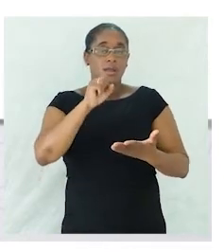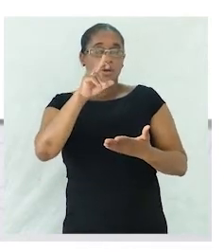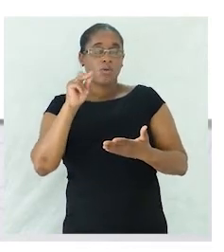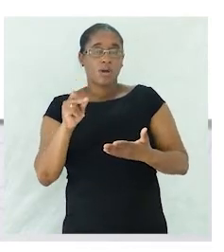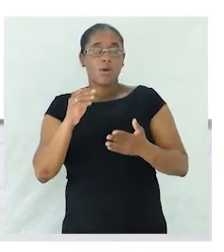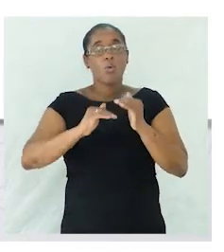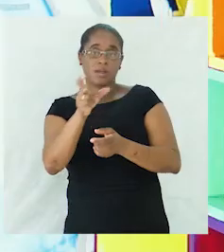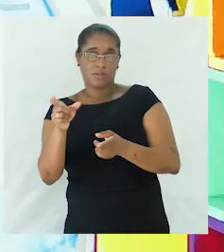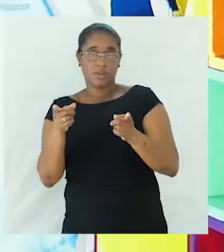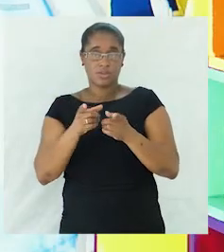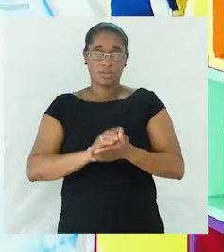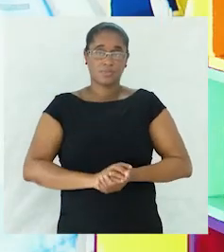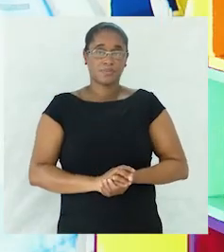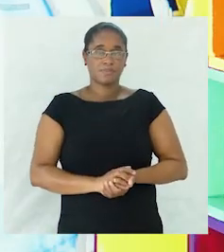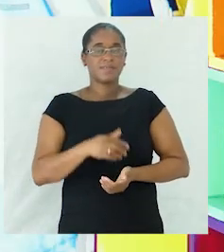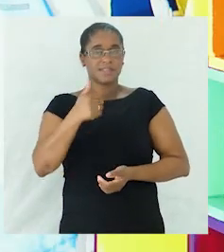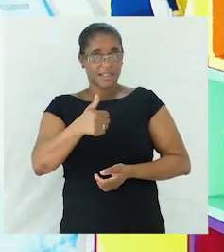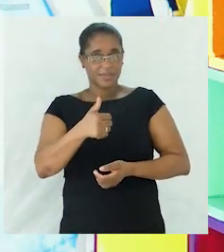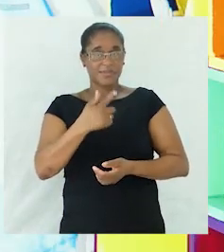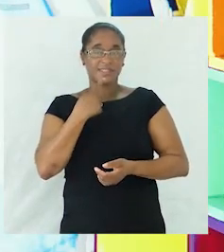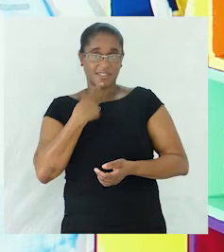dessas palavrinhas certo?